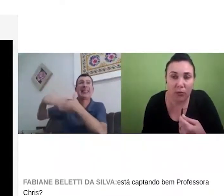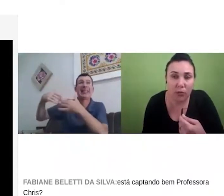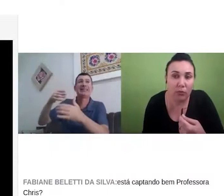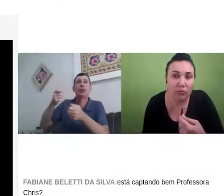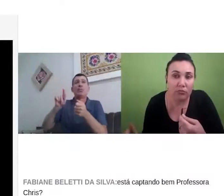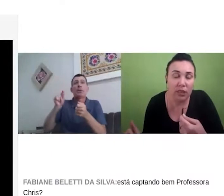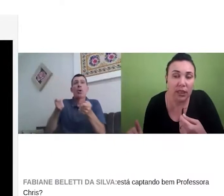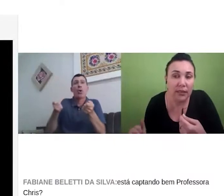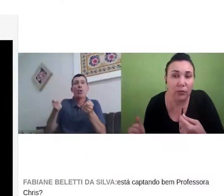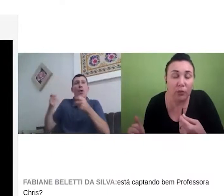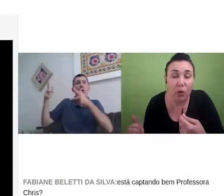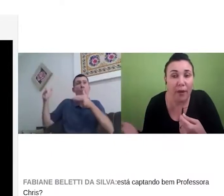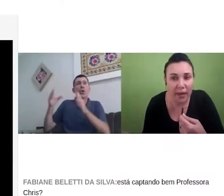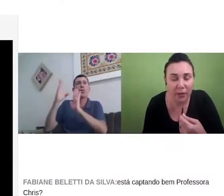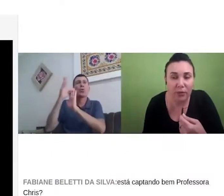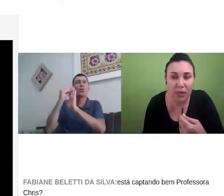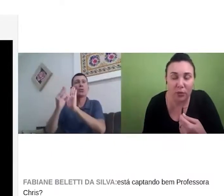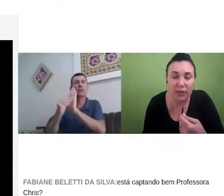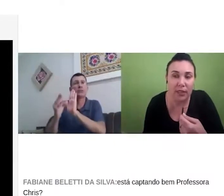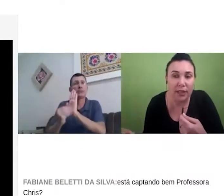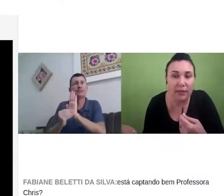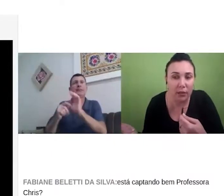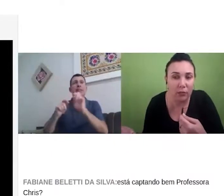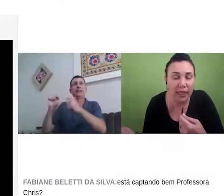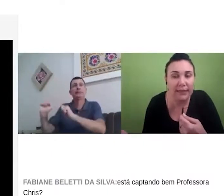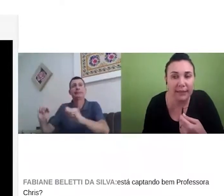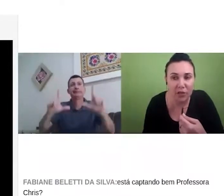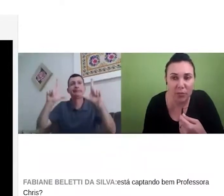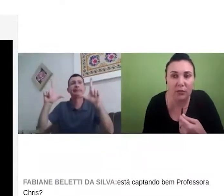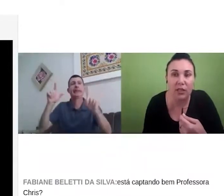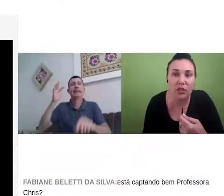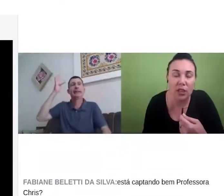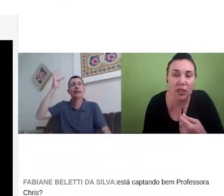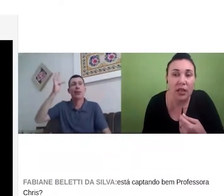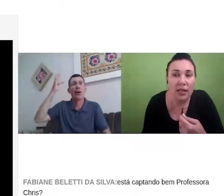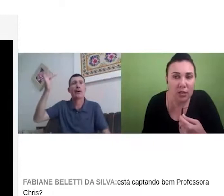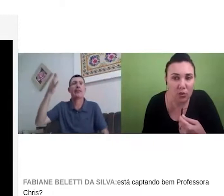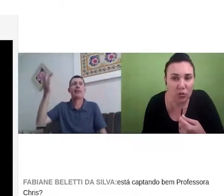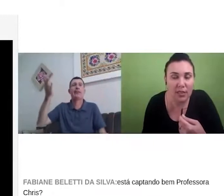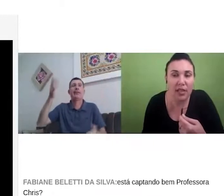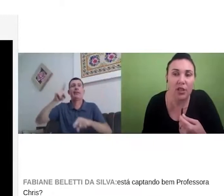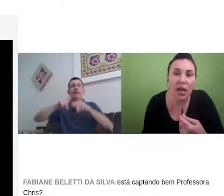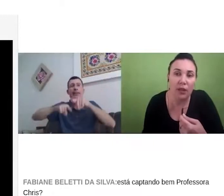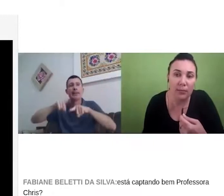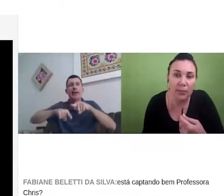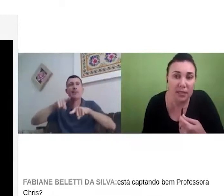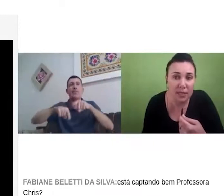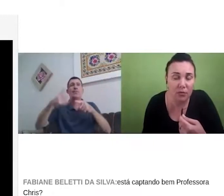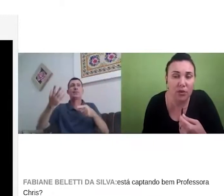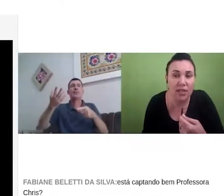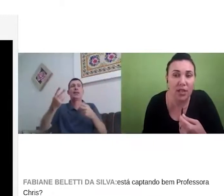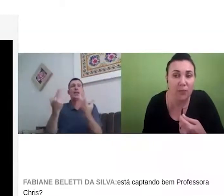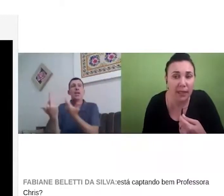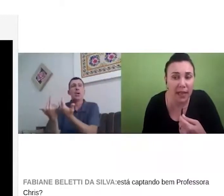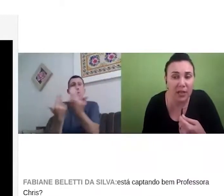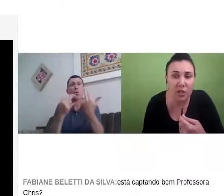não coopera com o tradutor, se ele não tem esse entendimento de que existe um surdo em sala de aula, que ele precisa